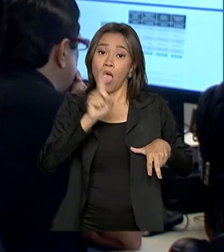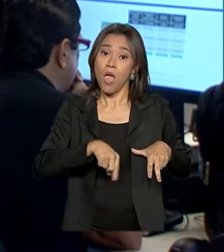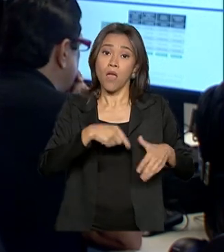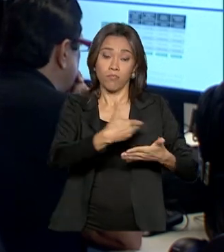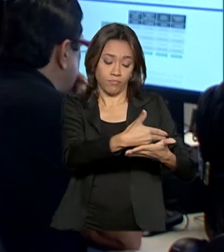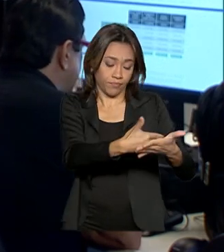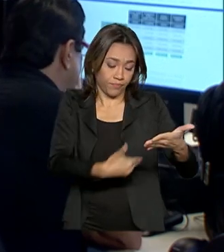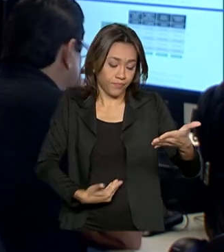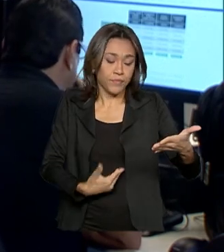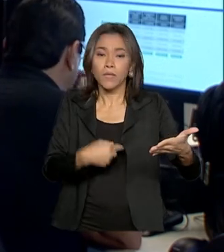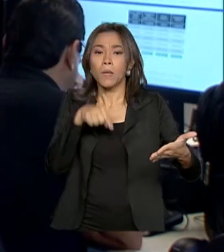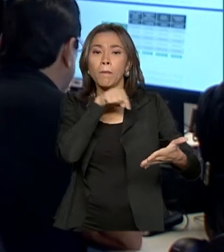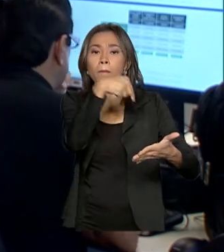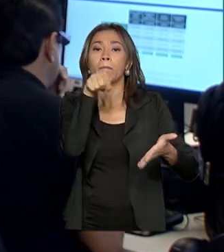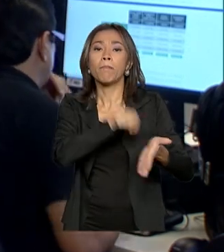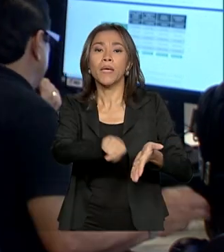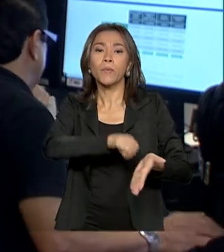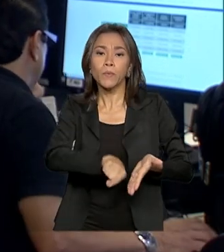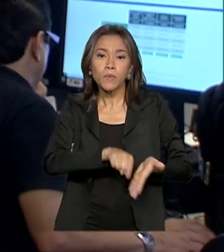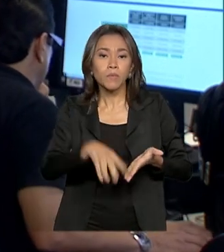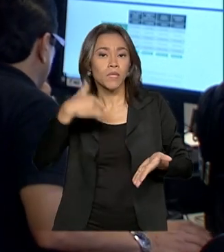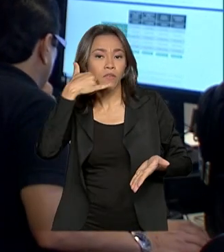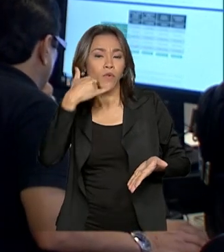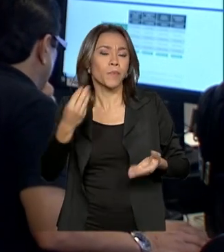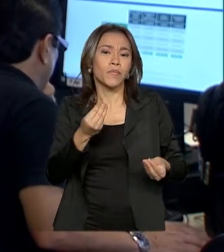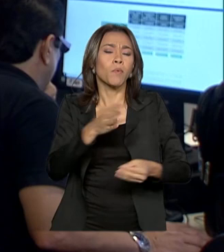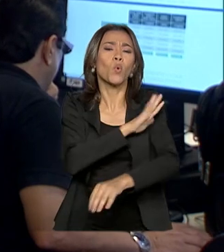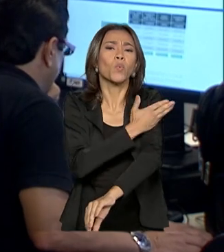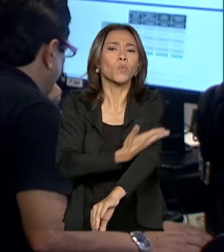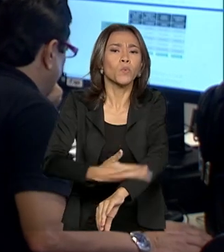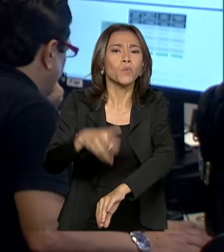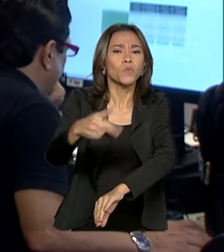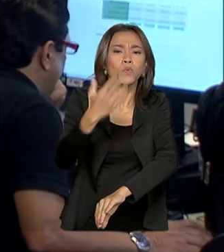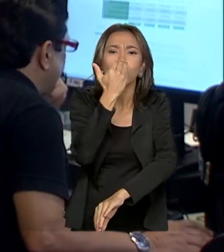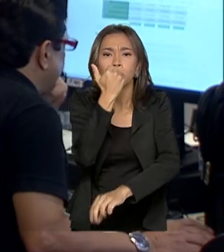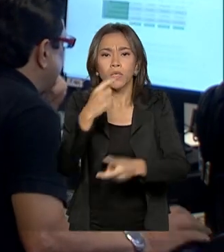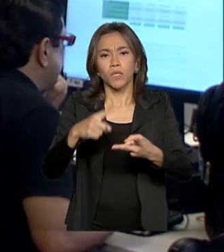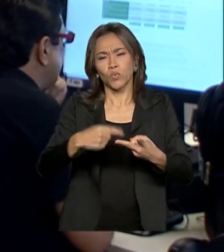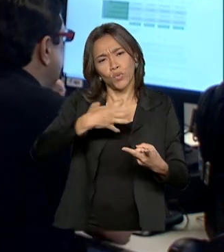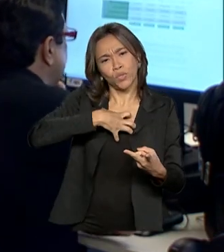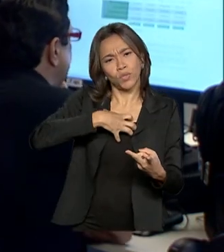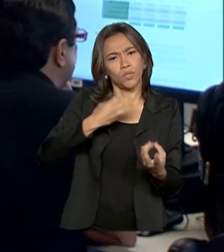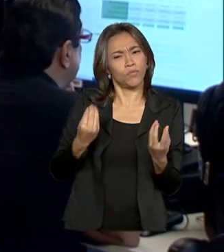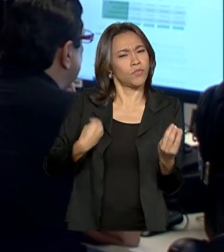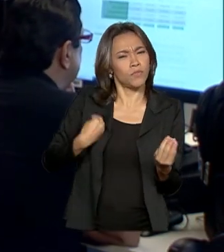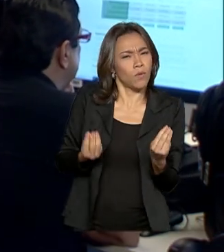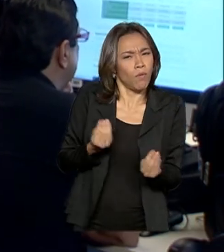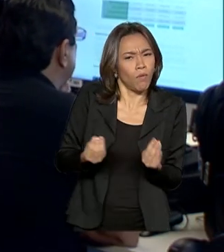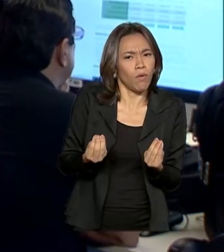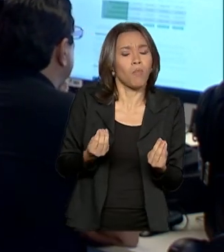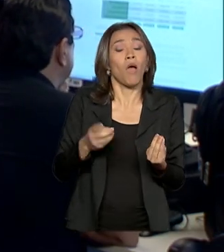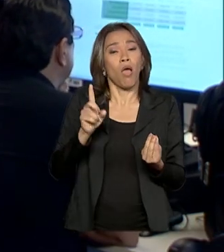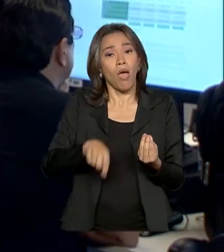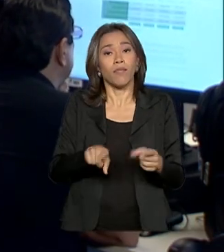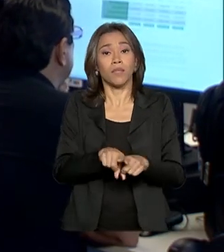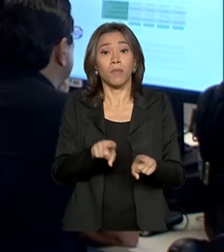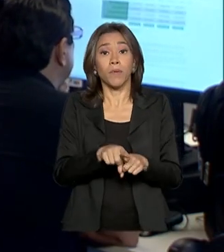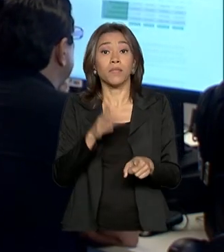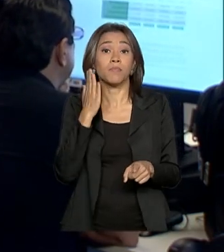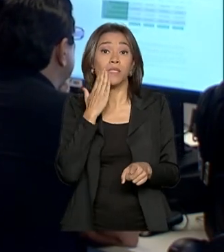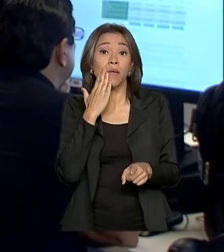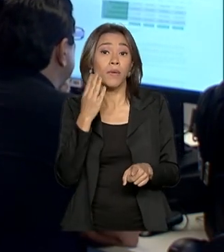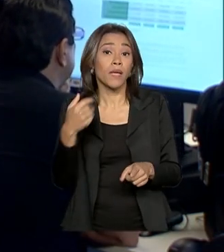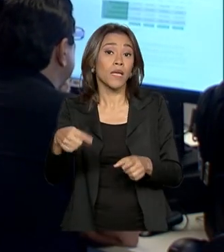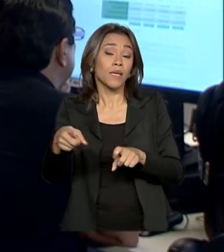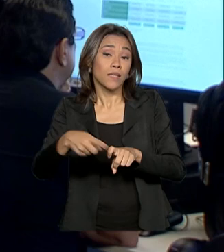respondido por telefone, sobre itens como hábitos alimentares e estilo de vida. São investigados também frequência e diagnóstico